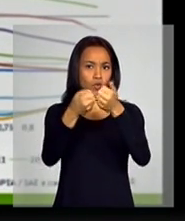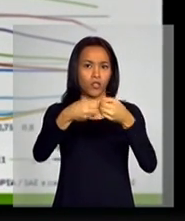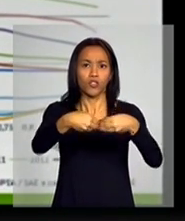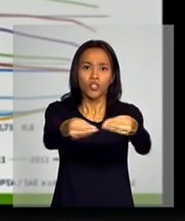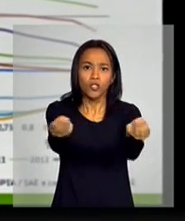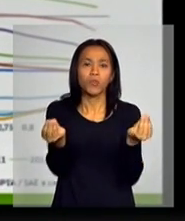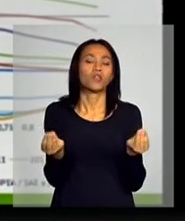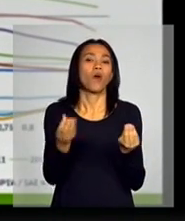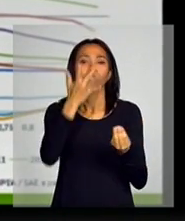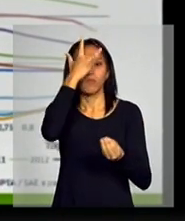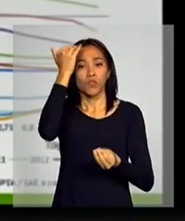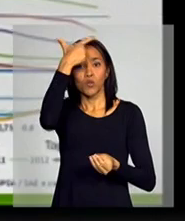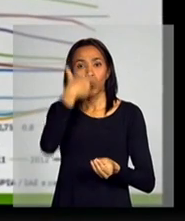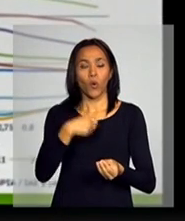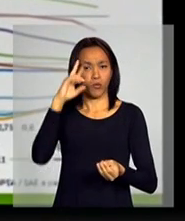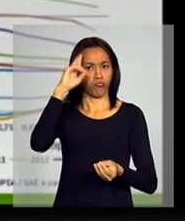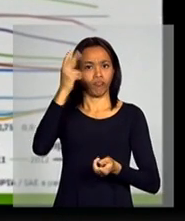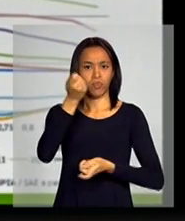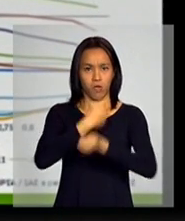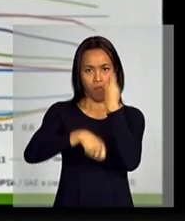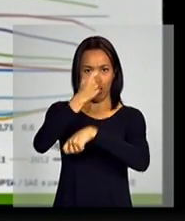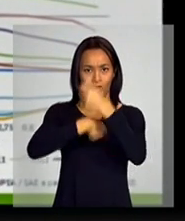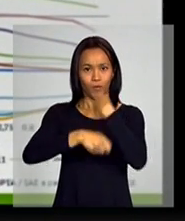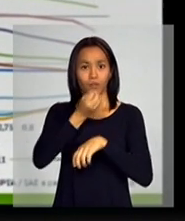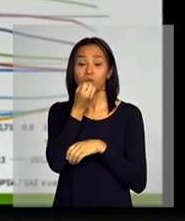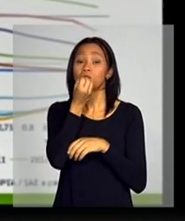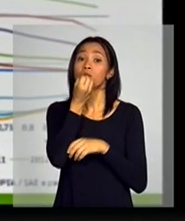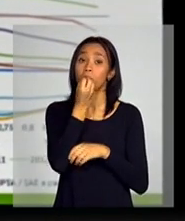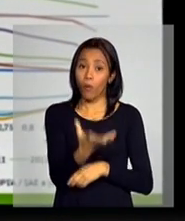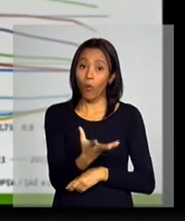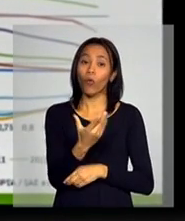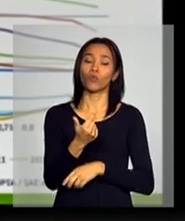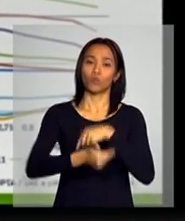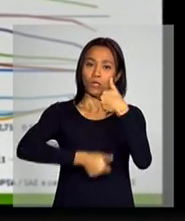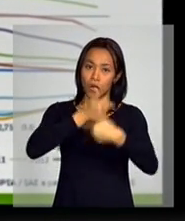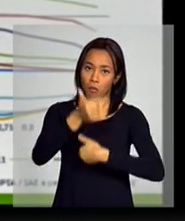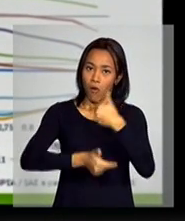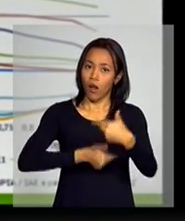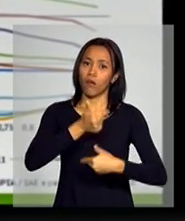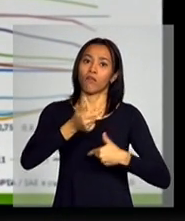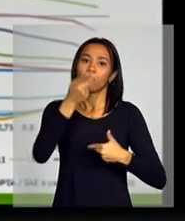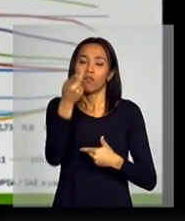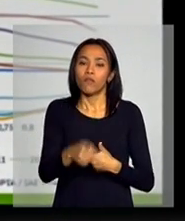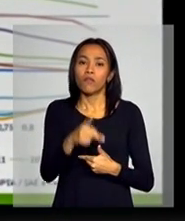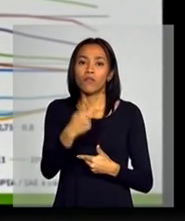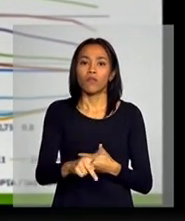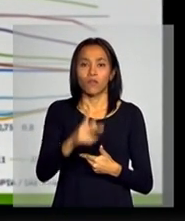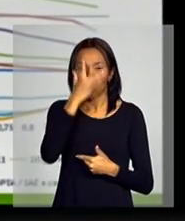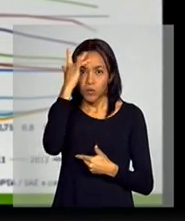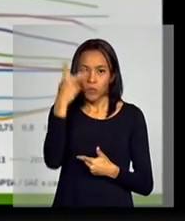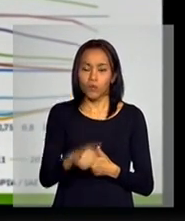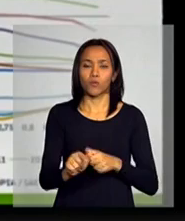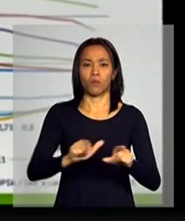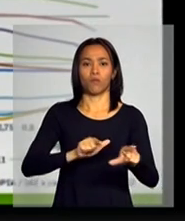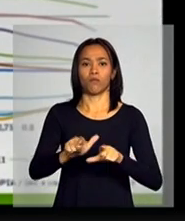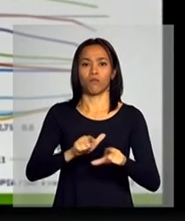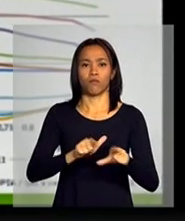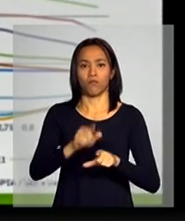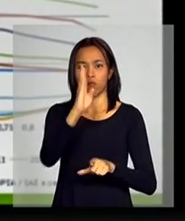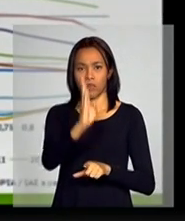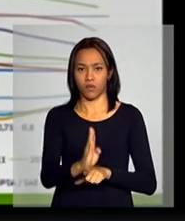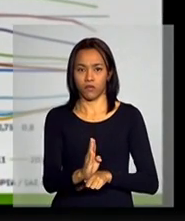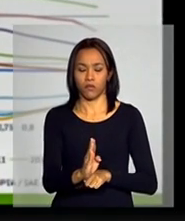Os empreendedores no Brasil são um bom retrato dos brasileiros, dos trabalhadores brasileiros. é uma...